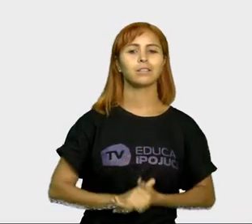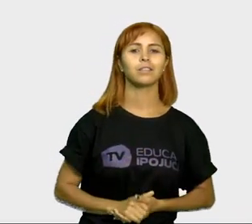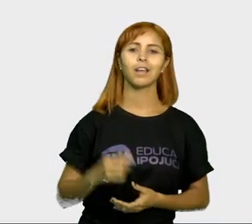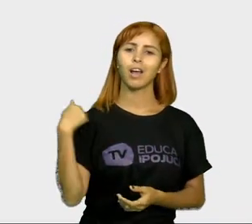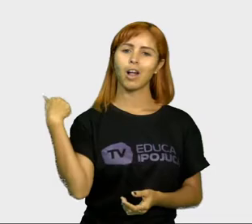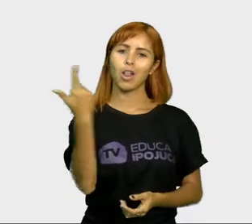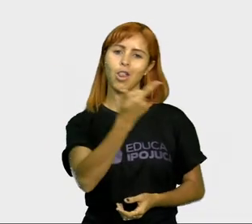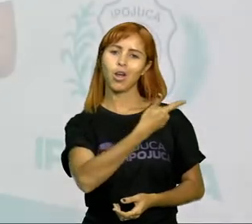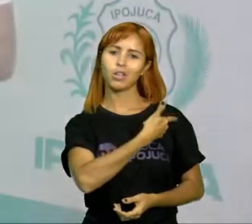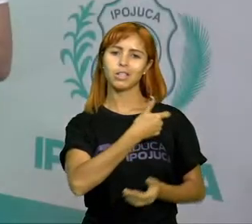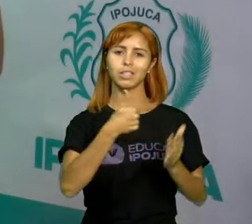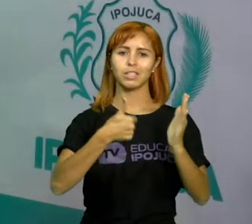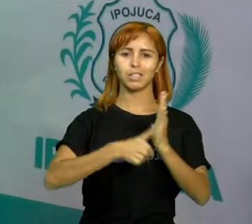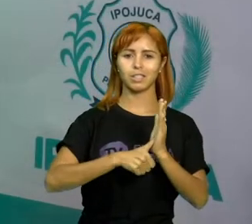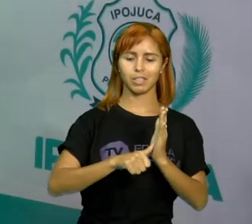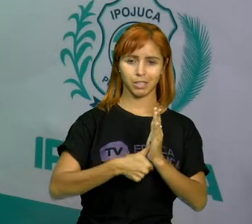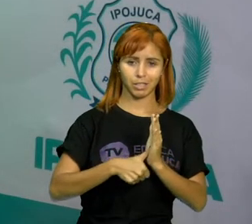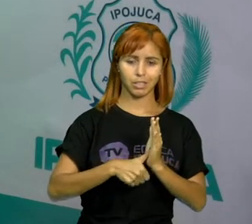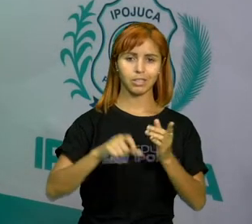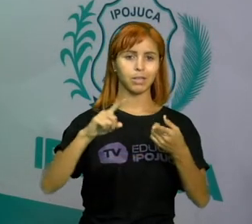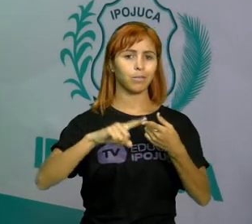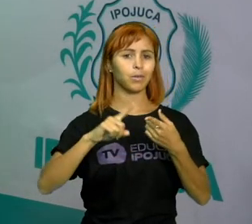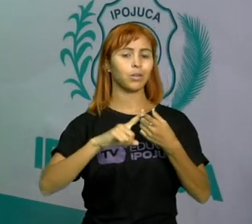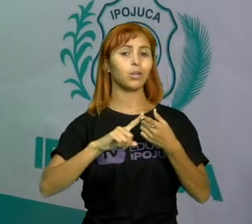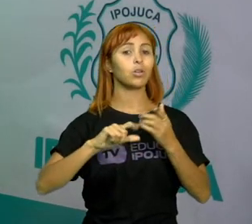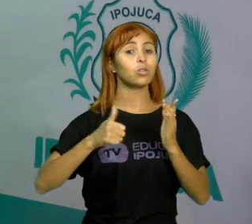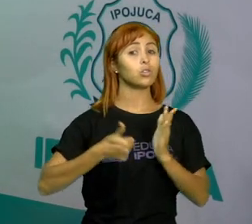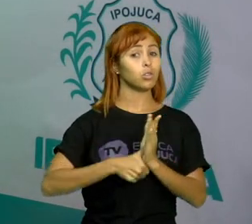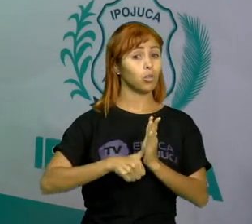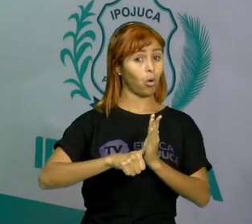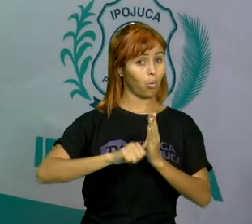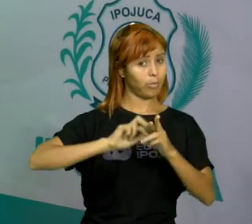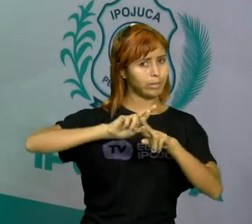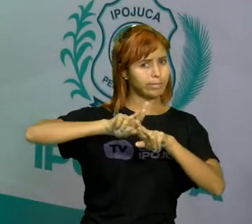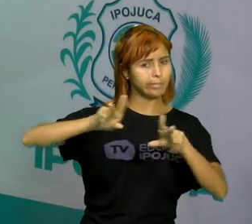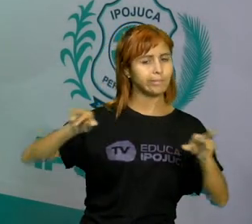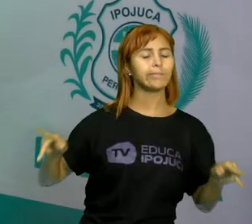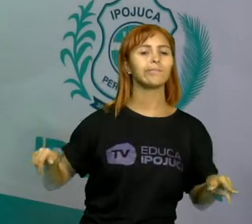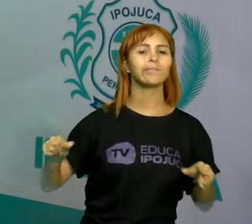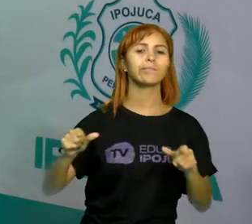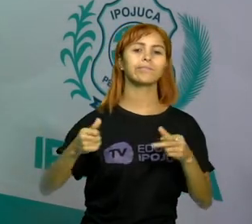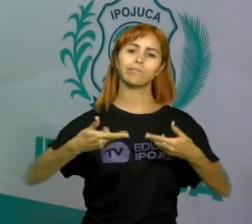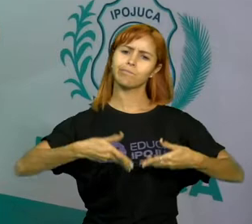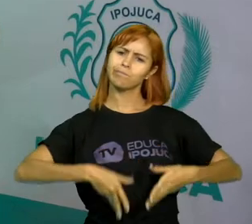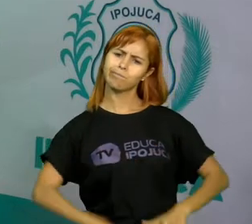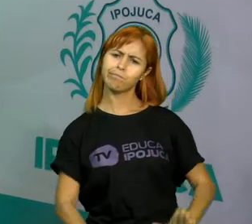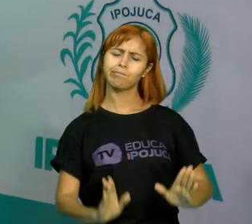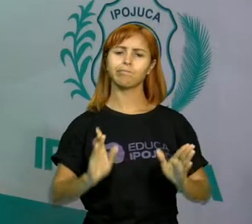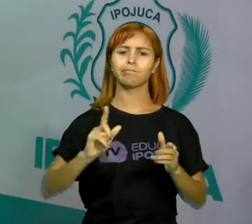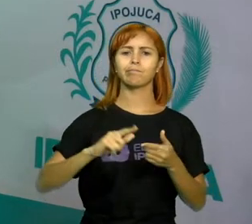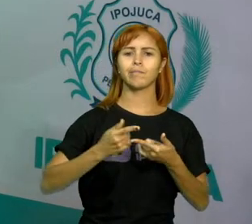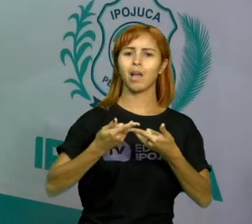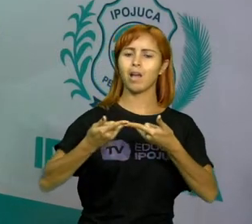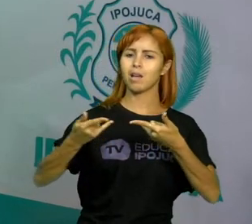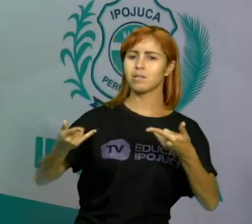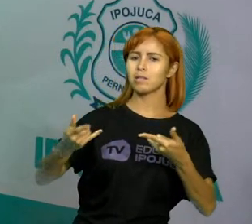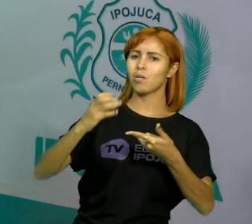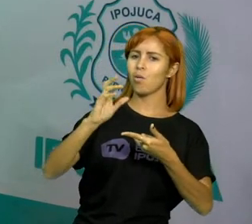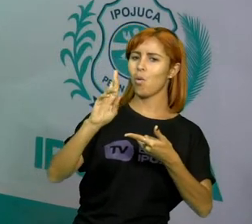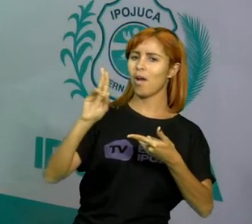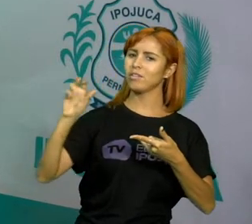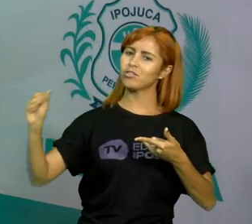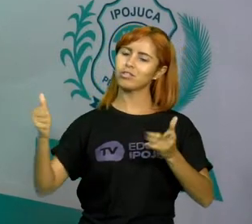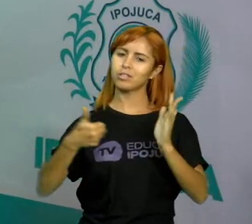né, que é a nossa identidade. Tem a questão dos nossos documentos, certidão de nascimento, registro geral, que é a